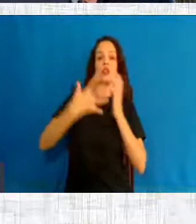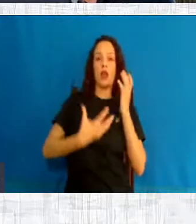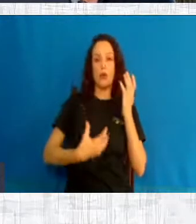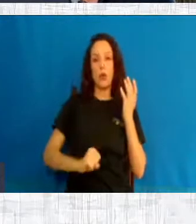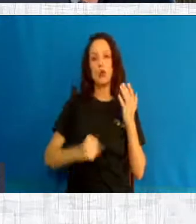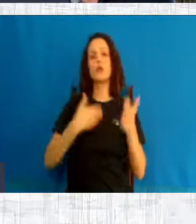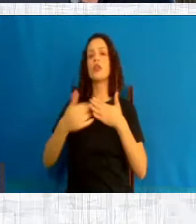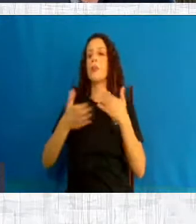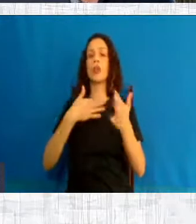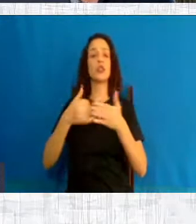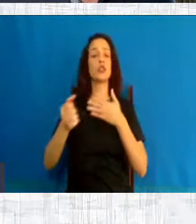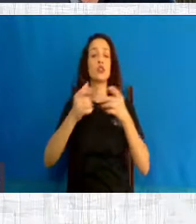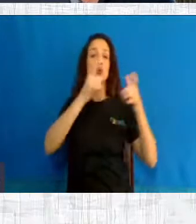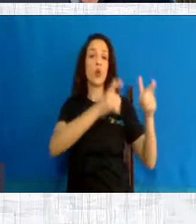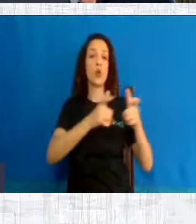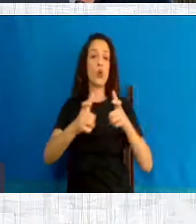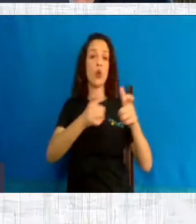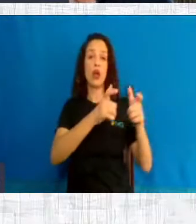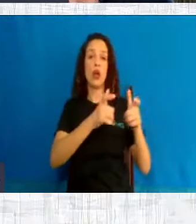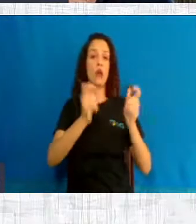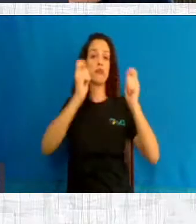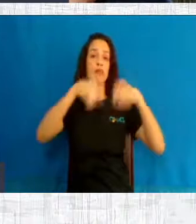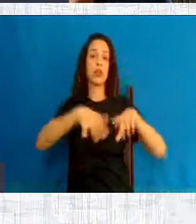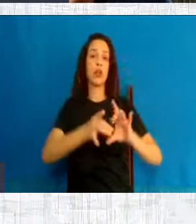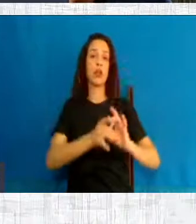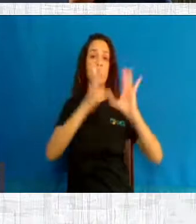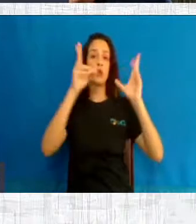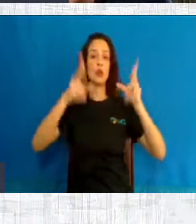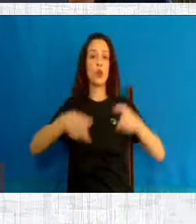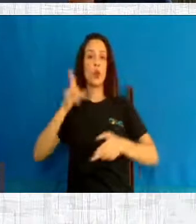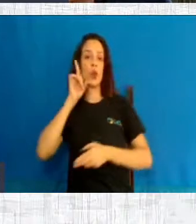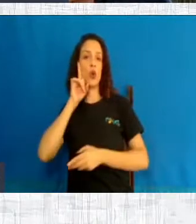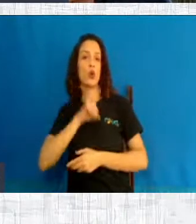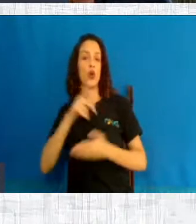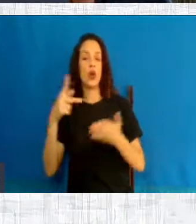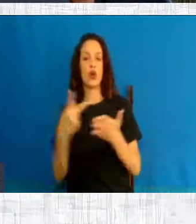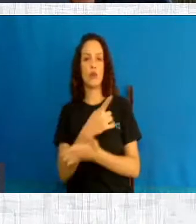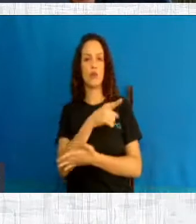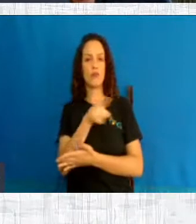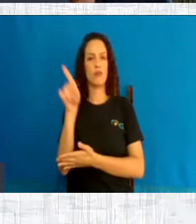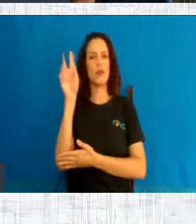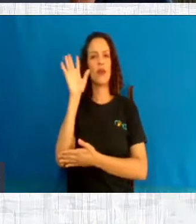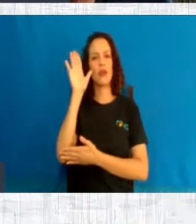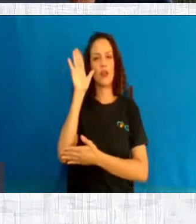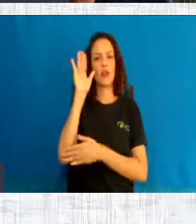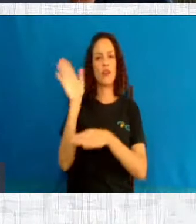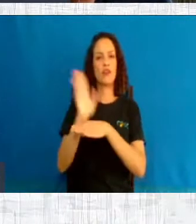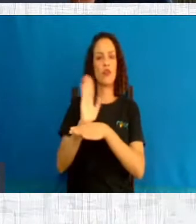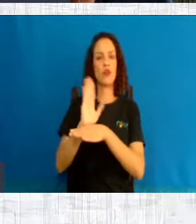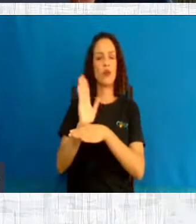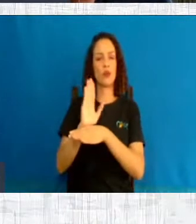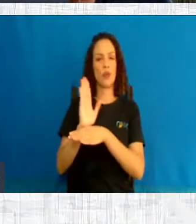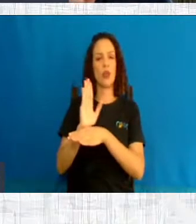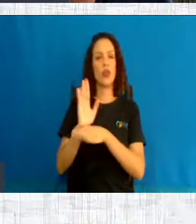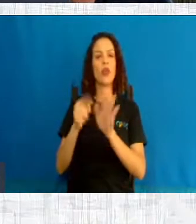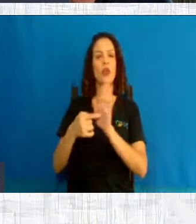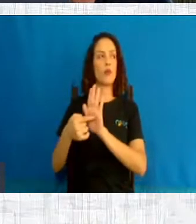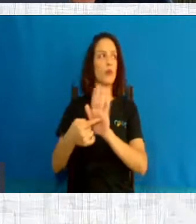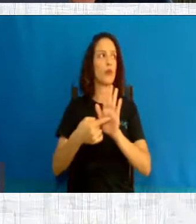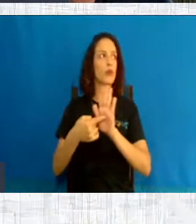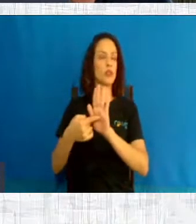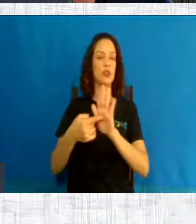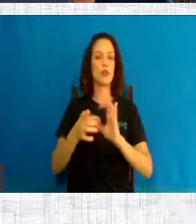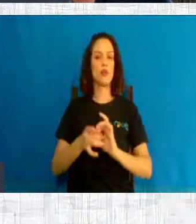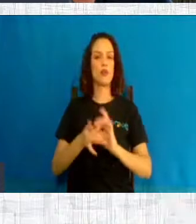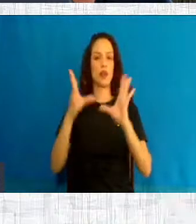legalizadas, como nos Estados Unidos acontece. Vocês viram o filme Blood Money, Aborto Legalizado? Blood